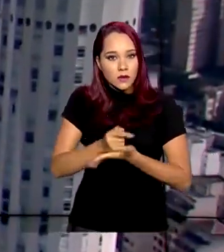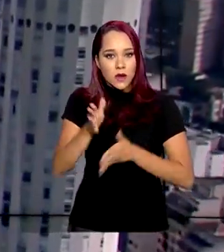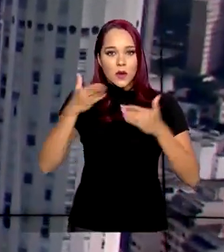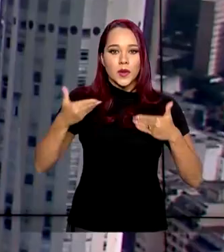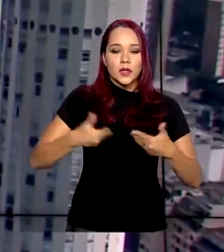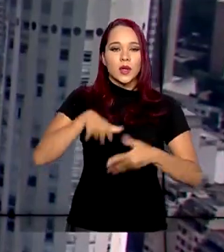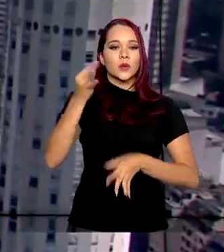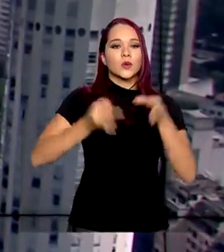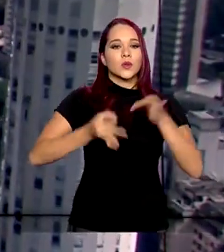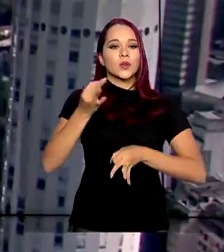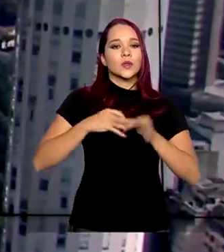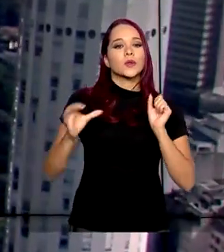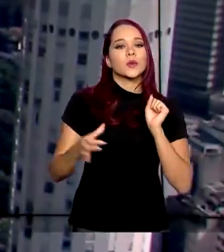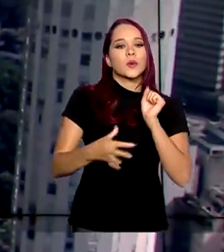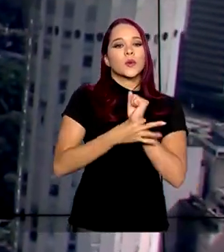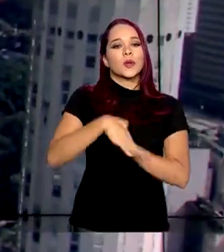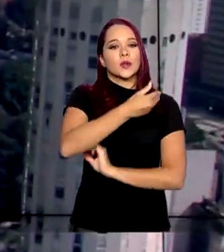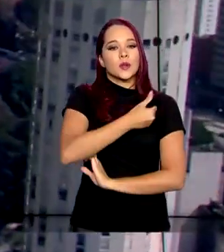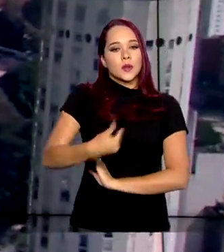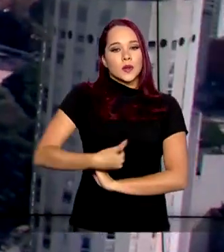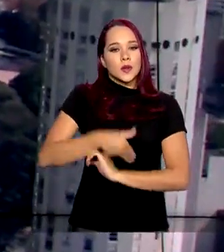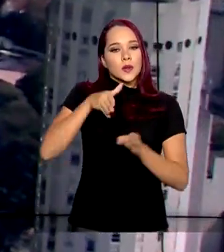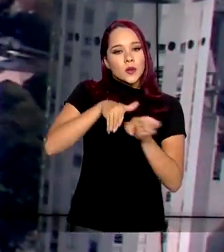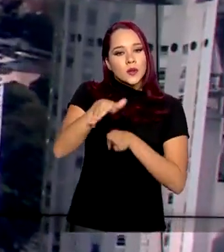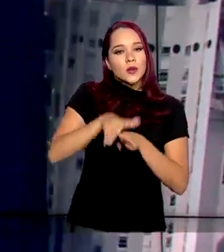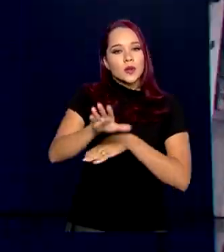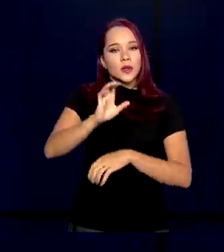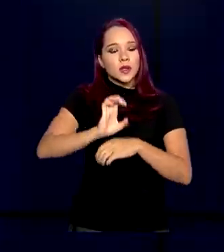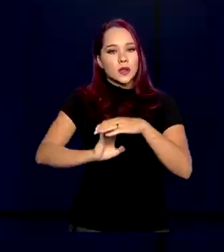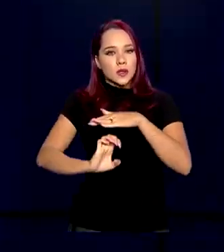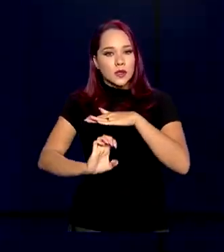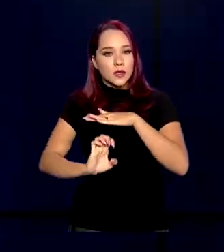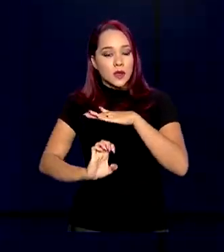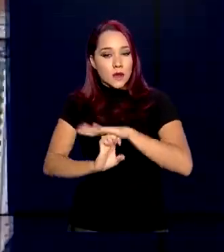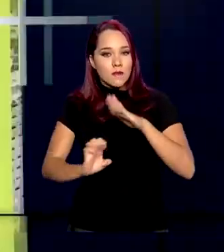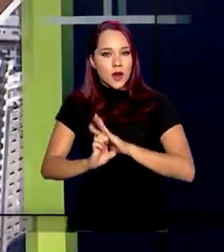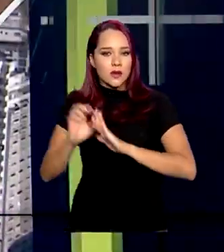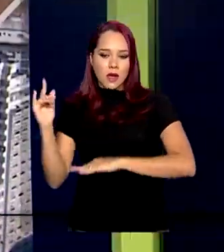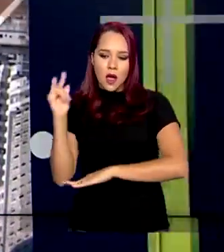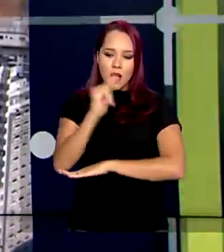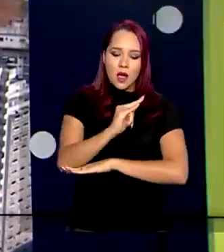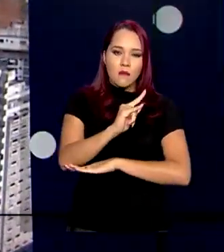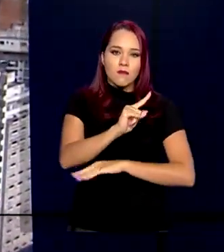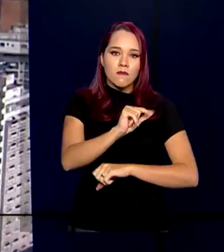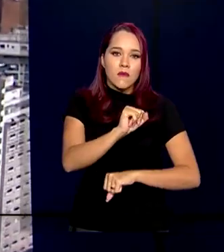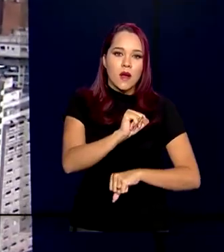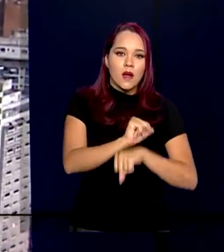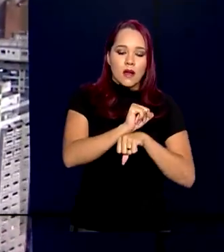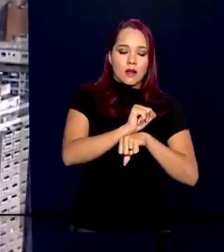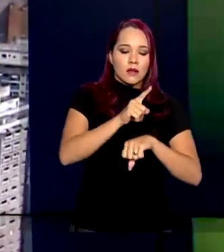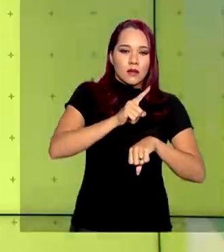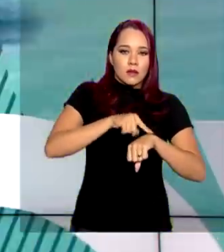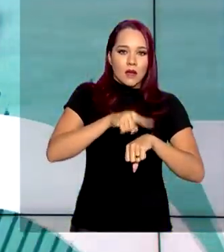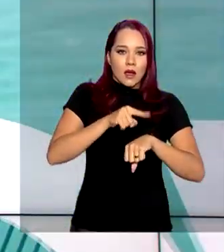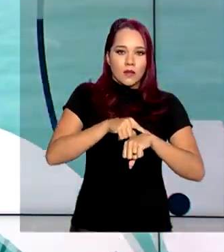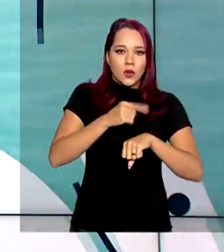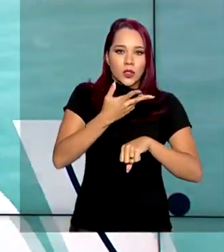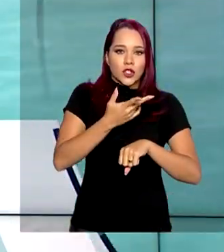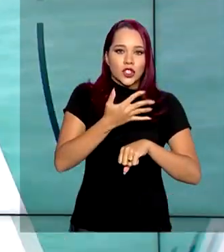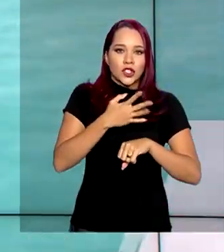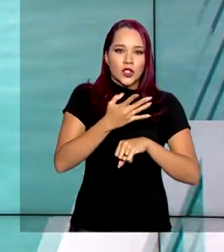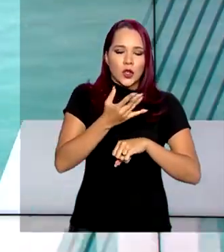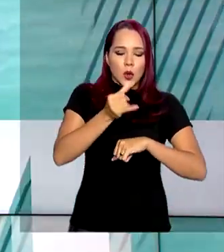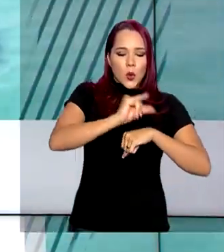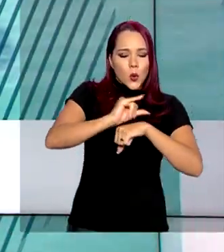Ministério da Justiça e Segurança Pública recomendou às empresas aéreas a prorrogação imediata do prazo de expiração dos